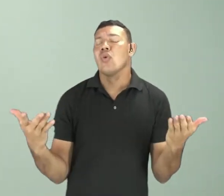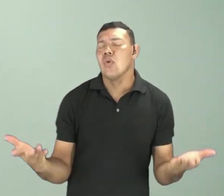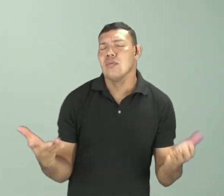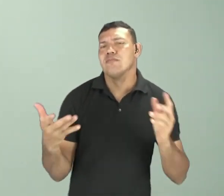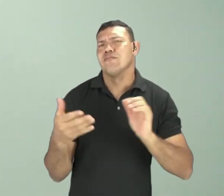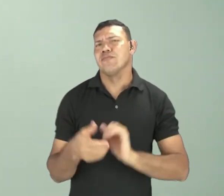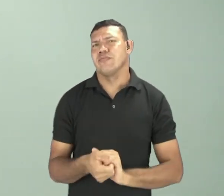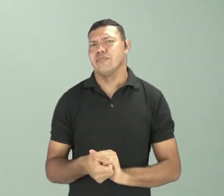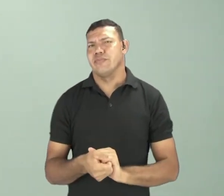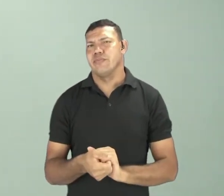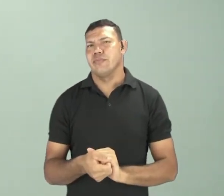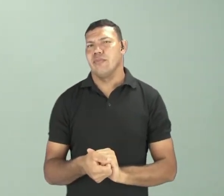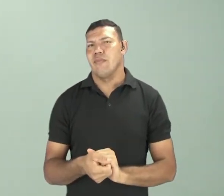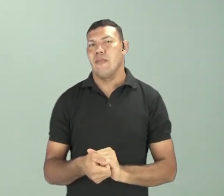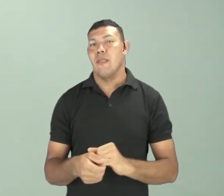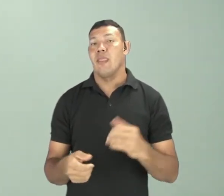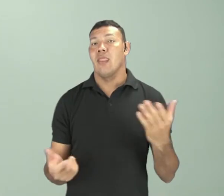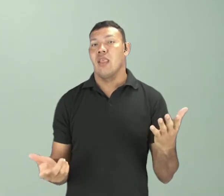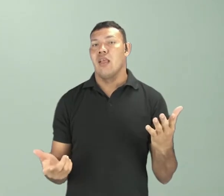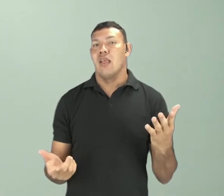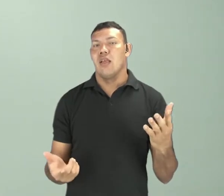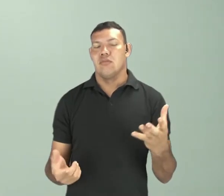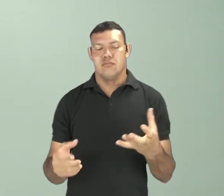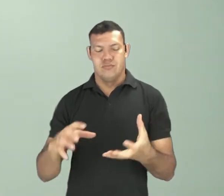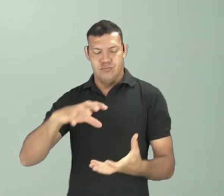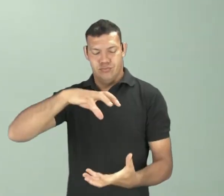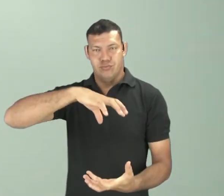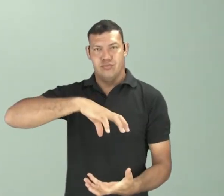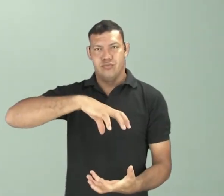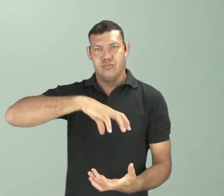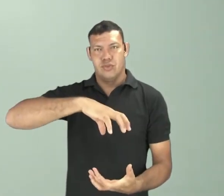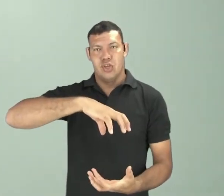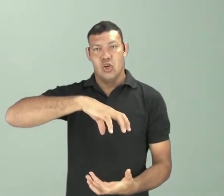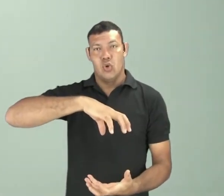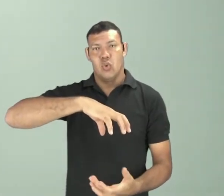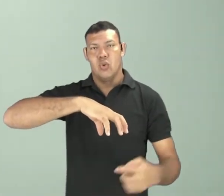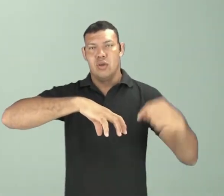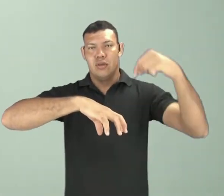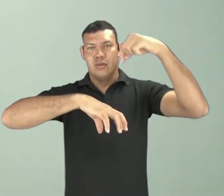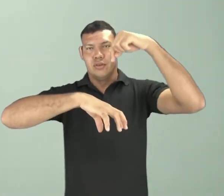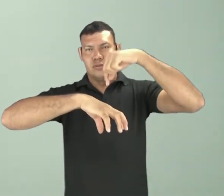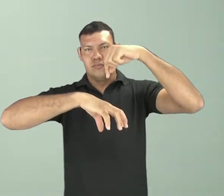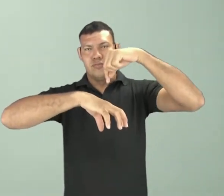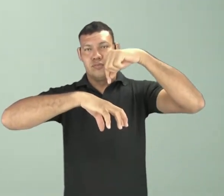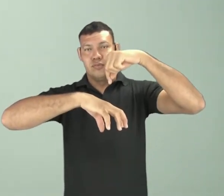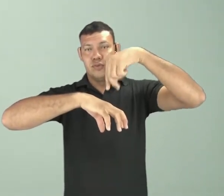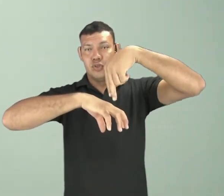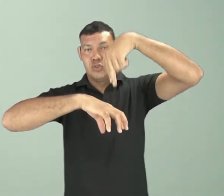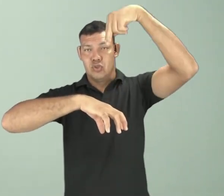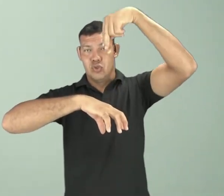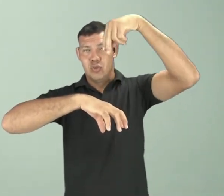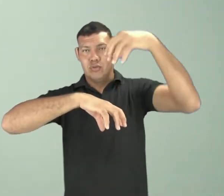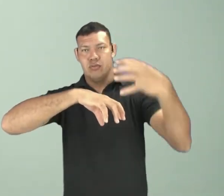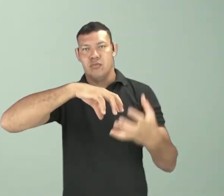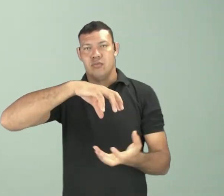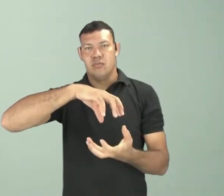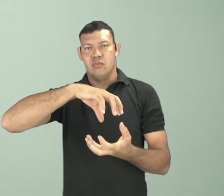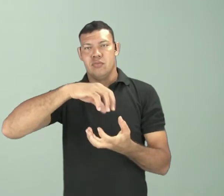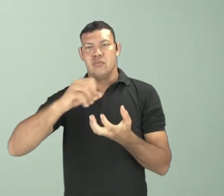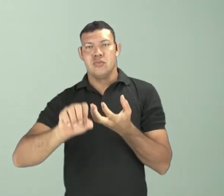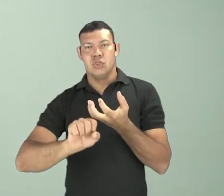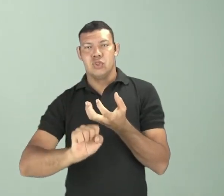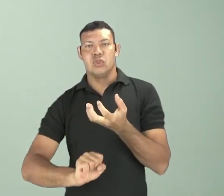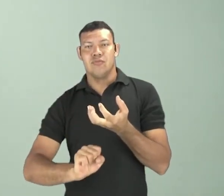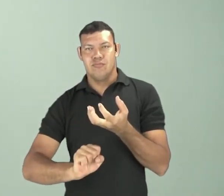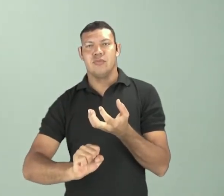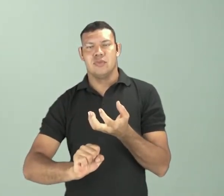com relação à radiação que chega nos pólos do nosso planeta, a maior parte dessa radiação que chega nos pólos do nosso planeta, ela é